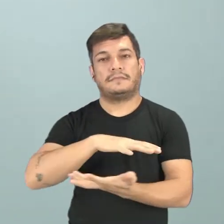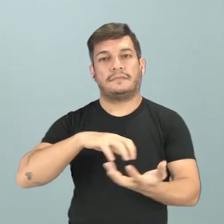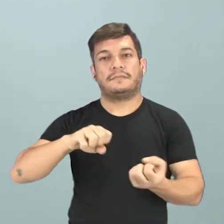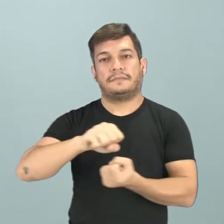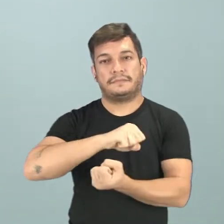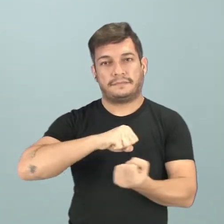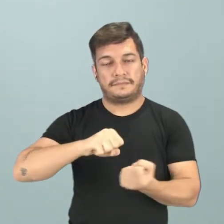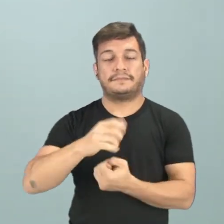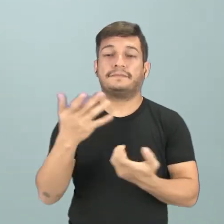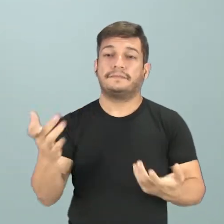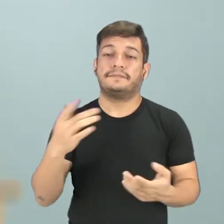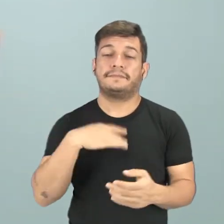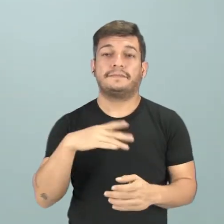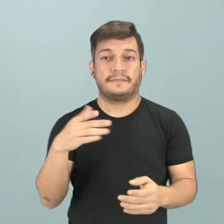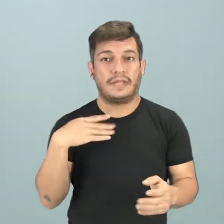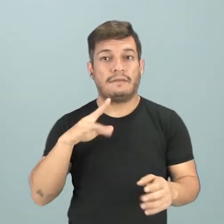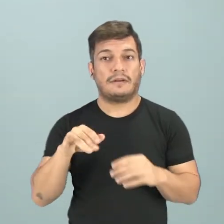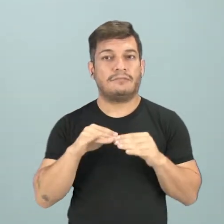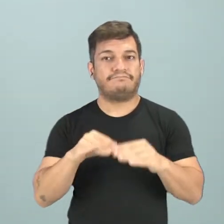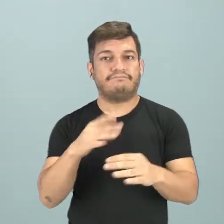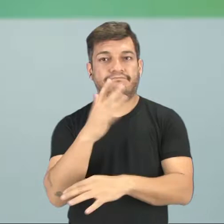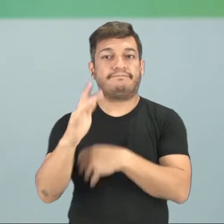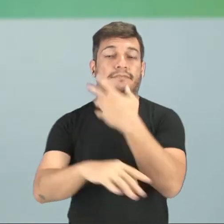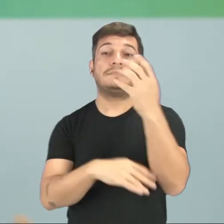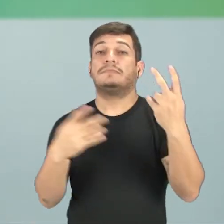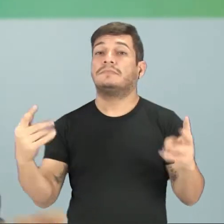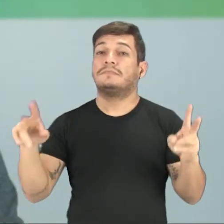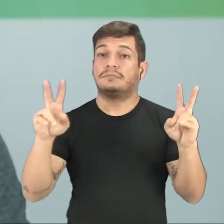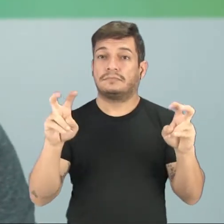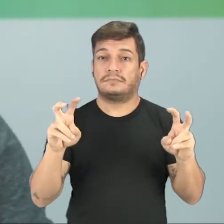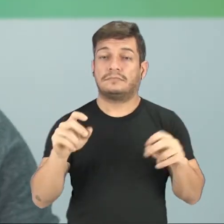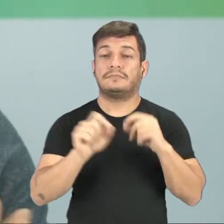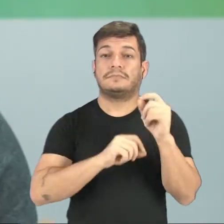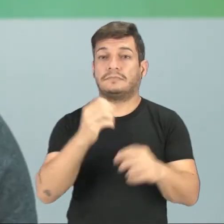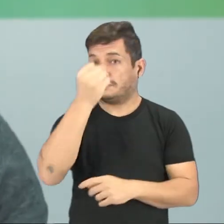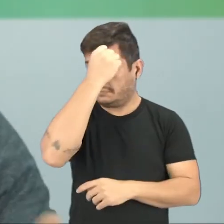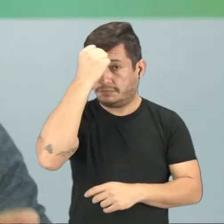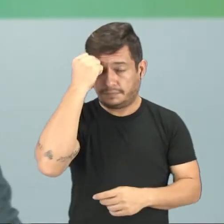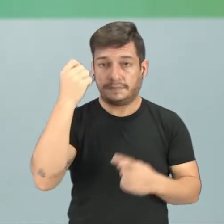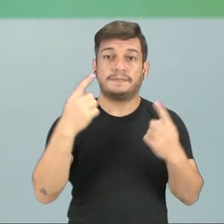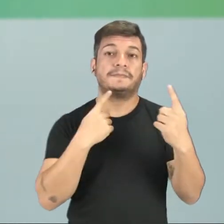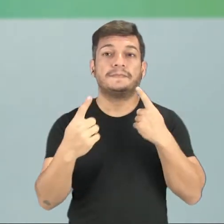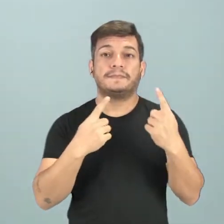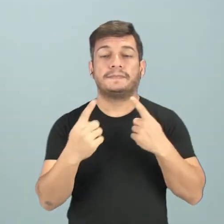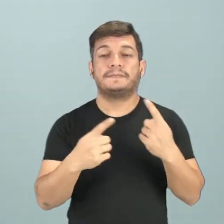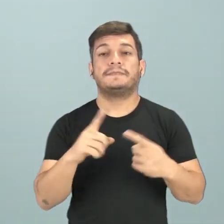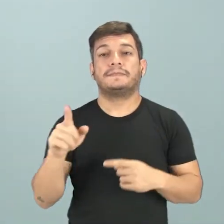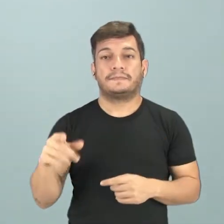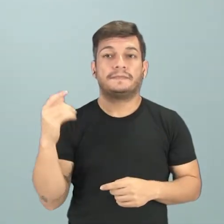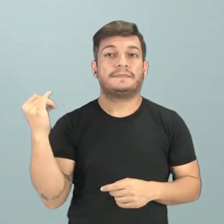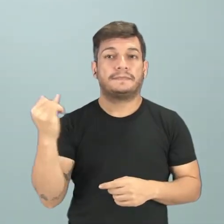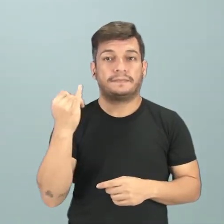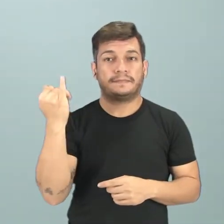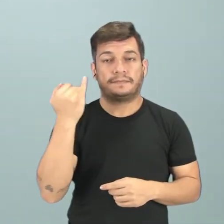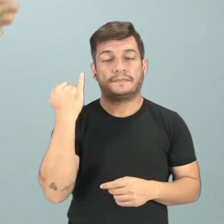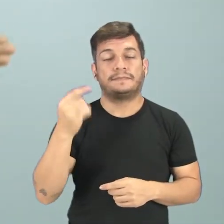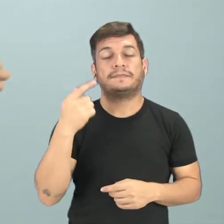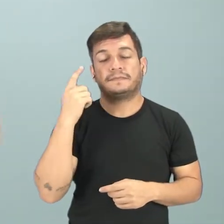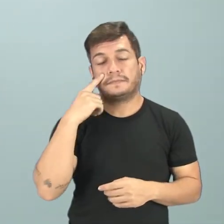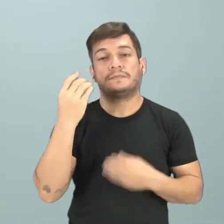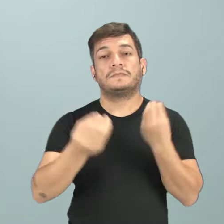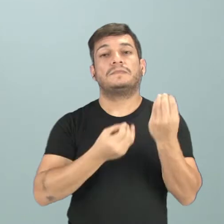no meio ambiente. Na área da sociologia, esse debate é muito recorrente. Como